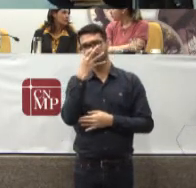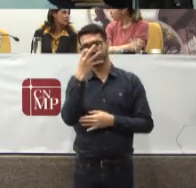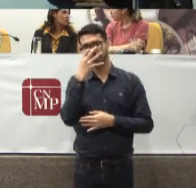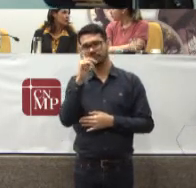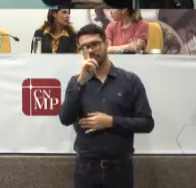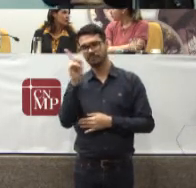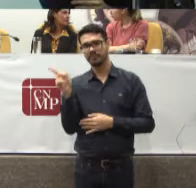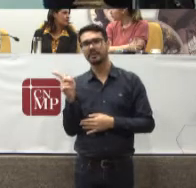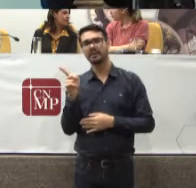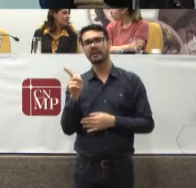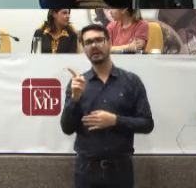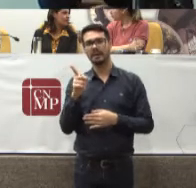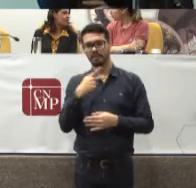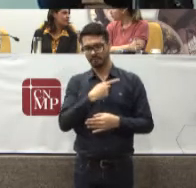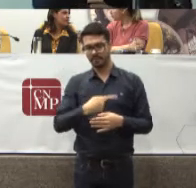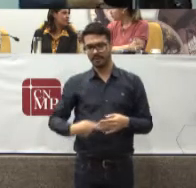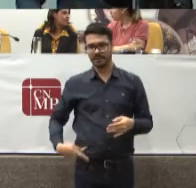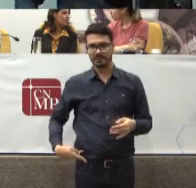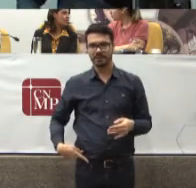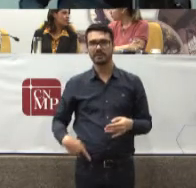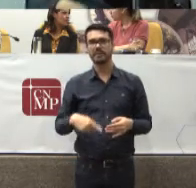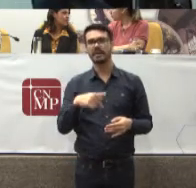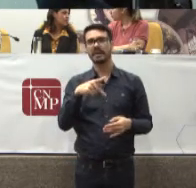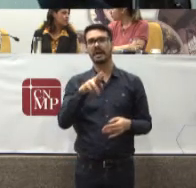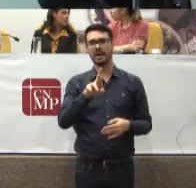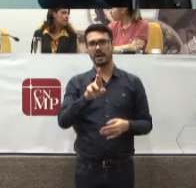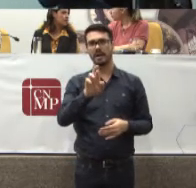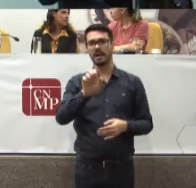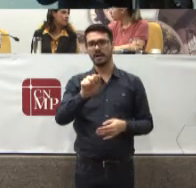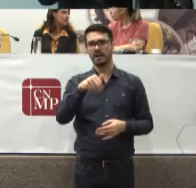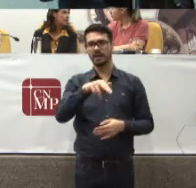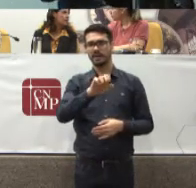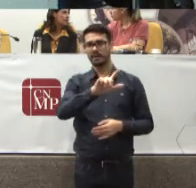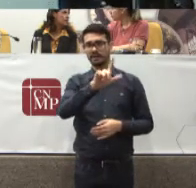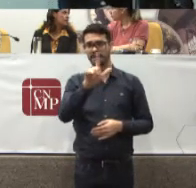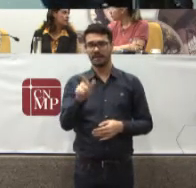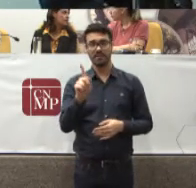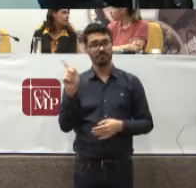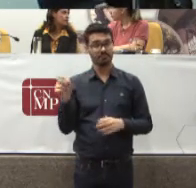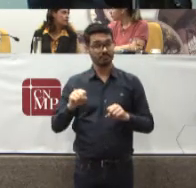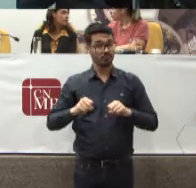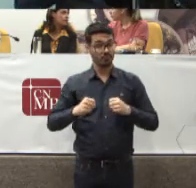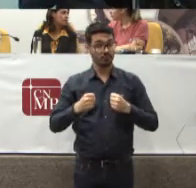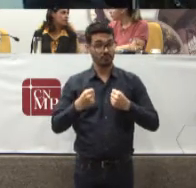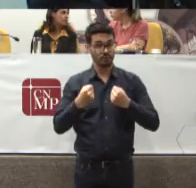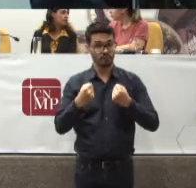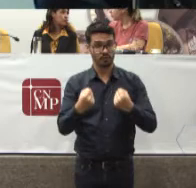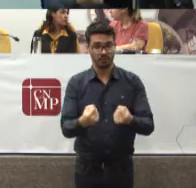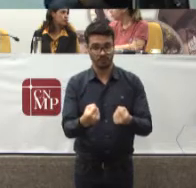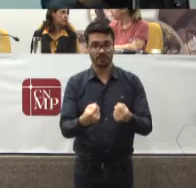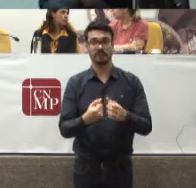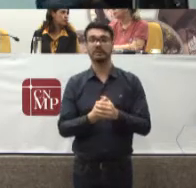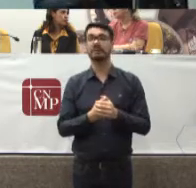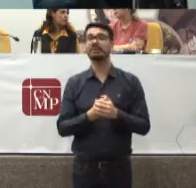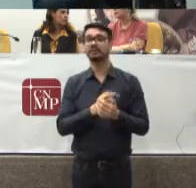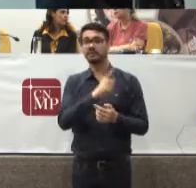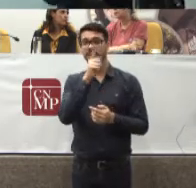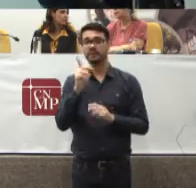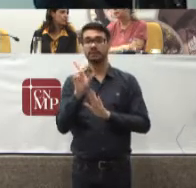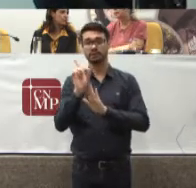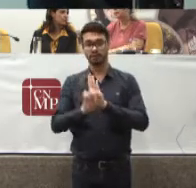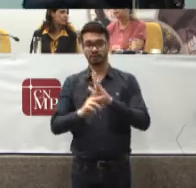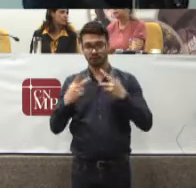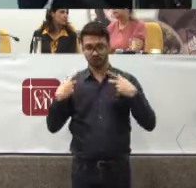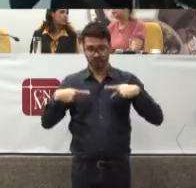fala Da nossa presidente Doutora Raquel Que tem se empenhado E muito Para fazer Com que os direitos